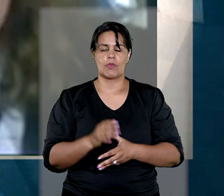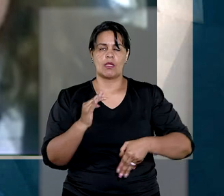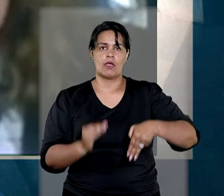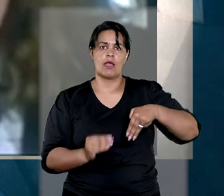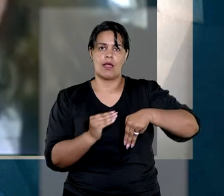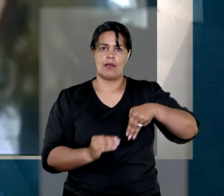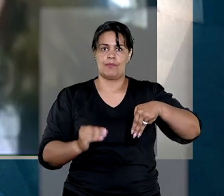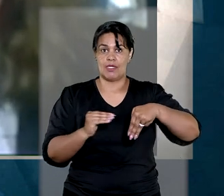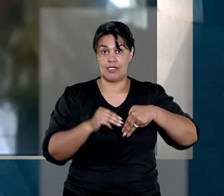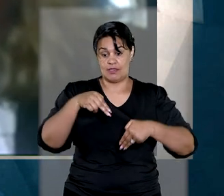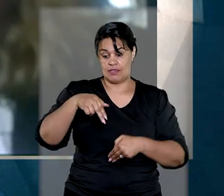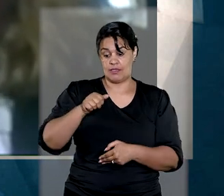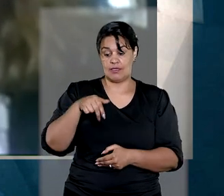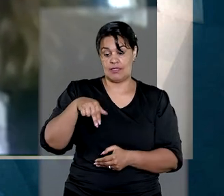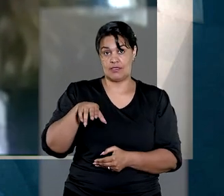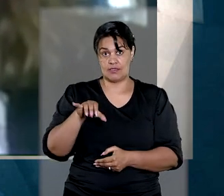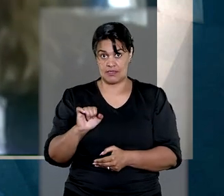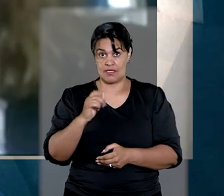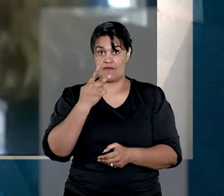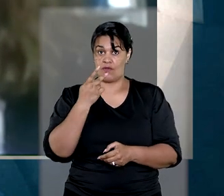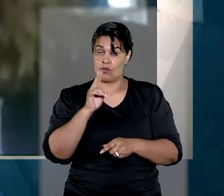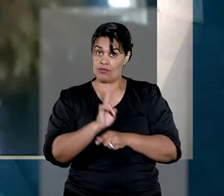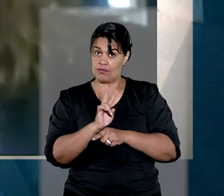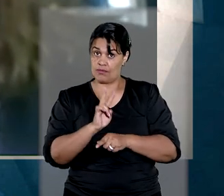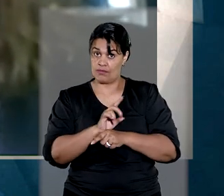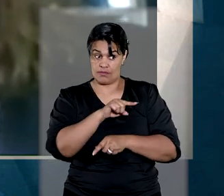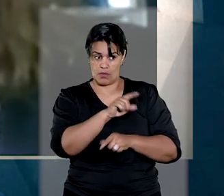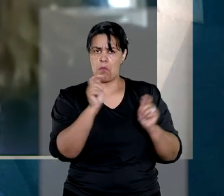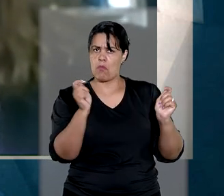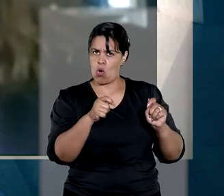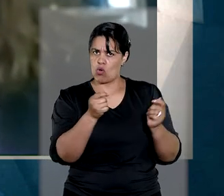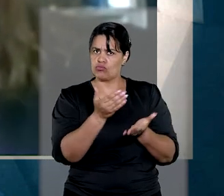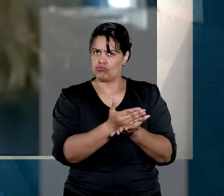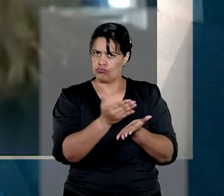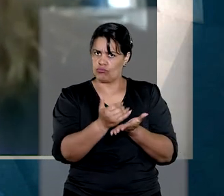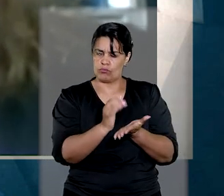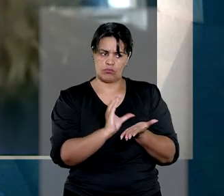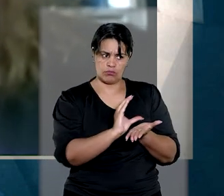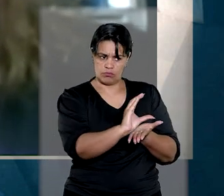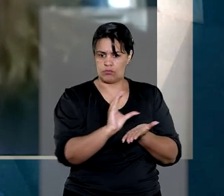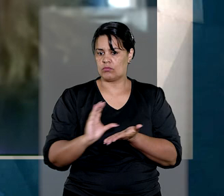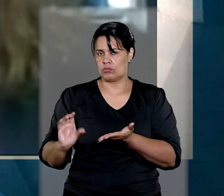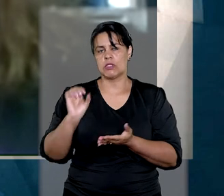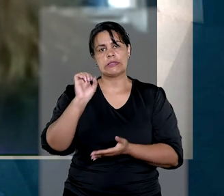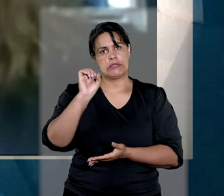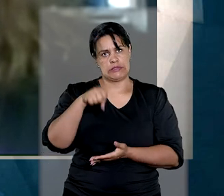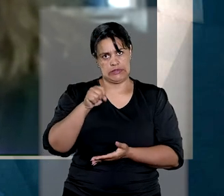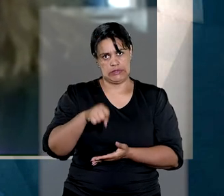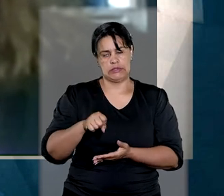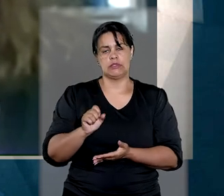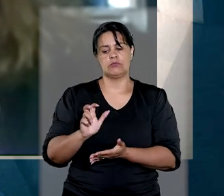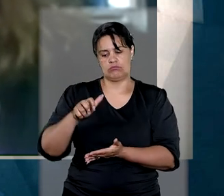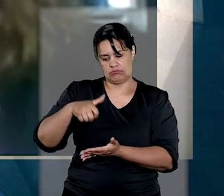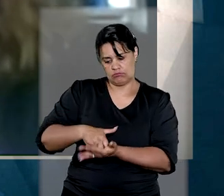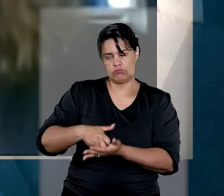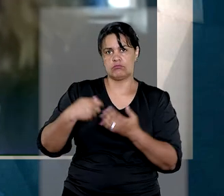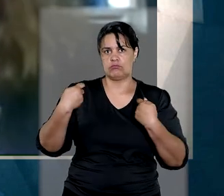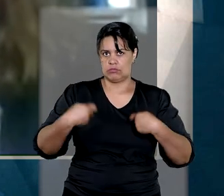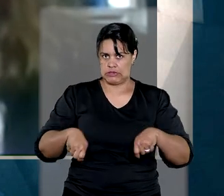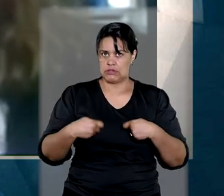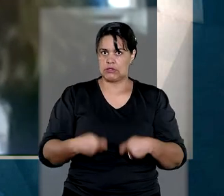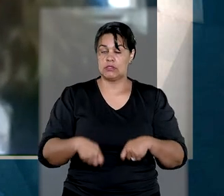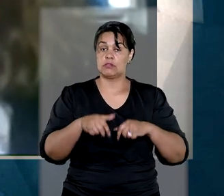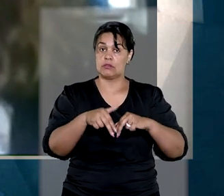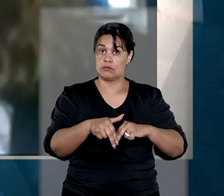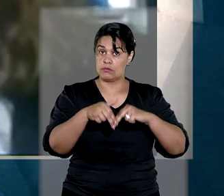Andriga apontou que, resguardado o direito da esposa a metade dos bens, a partilha deve ser feita em liquidação de sentença, uma